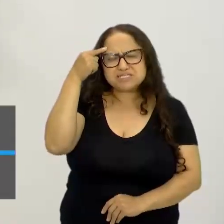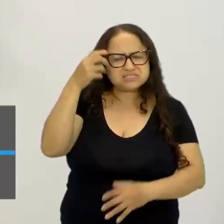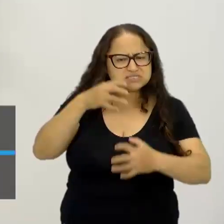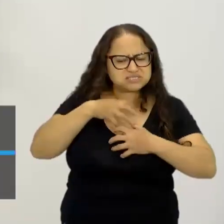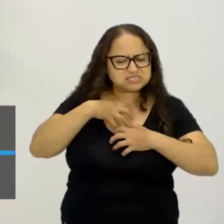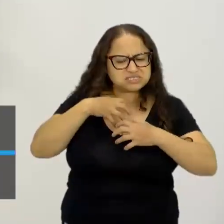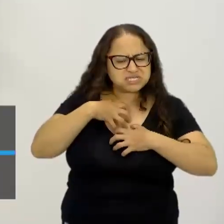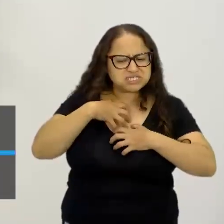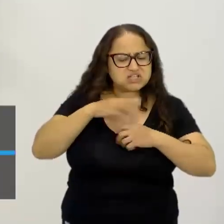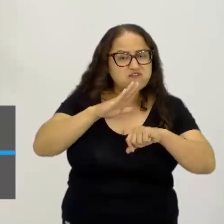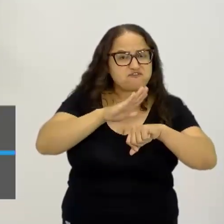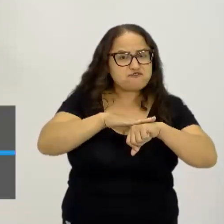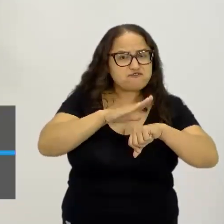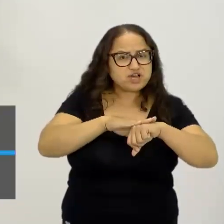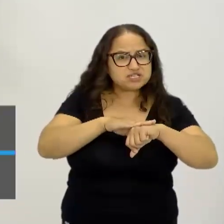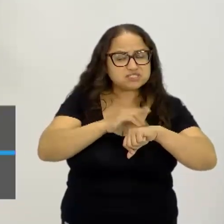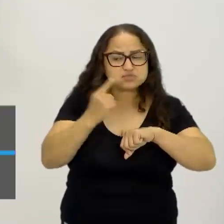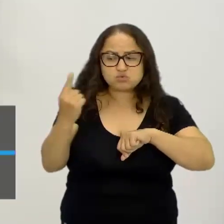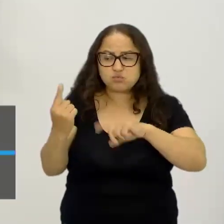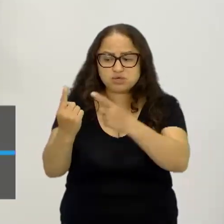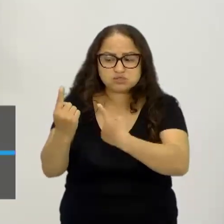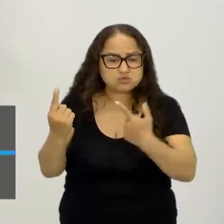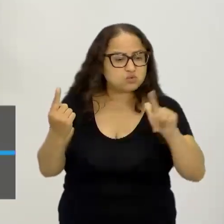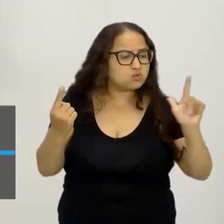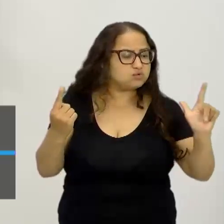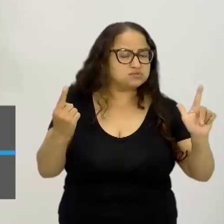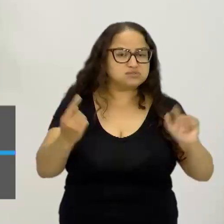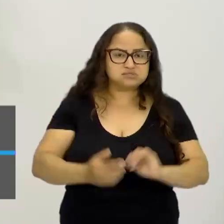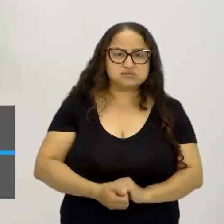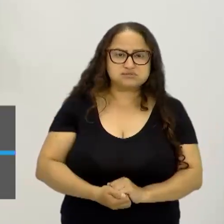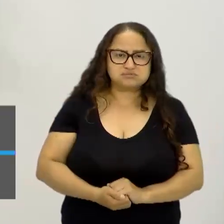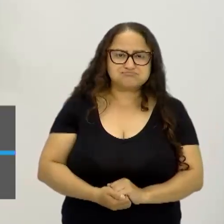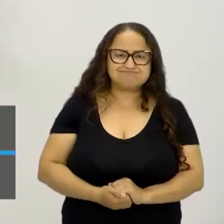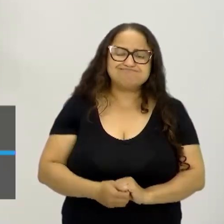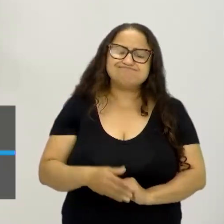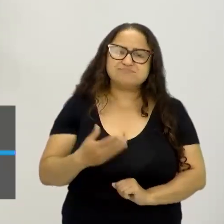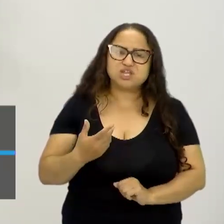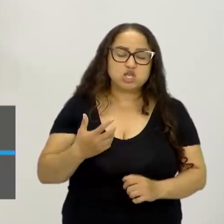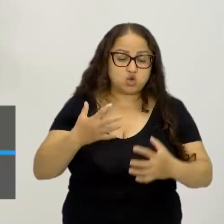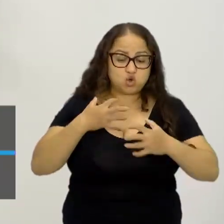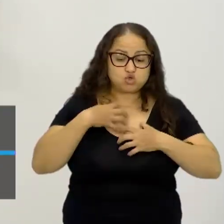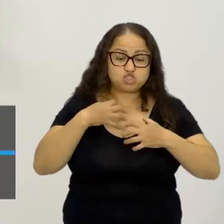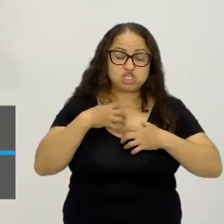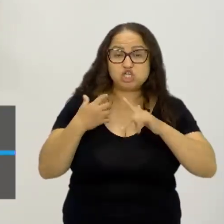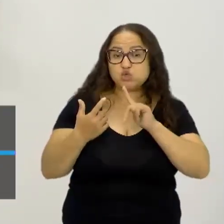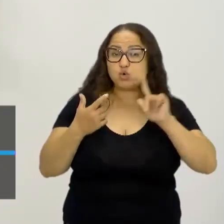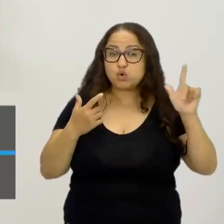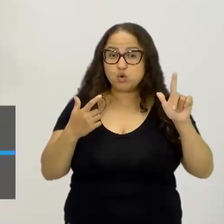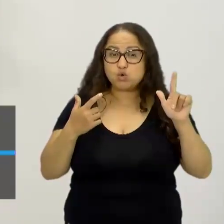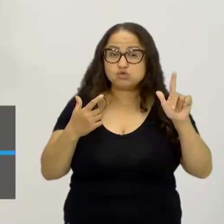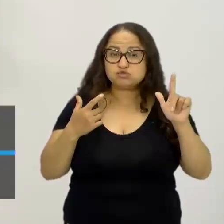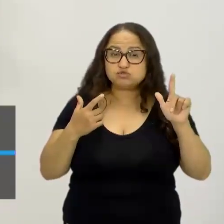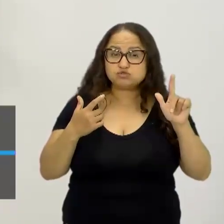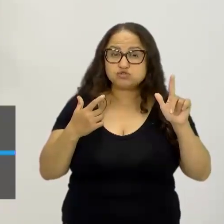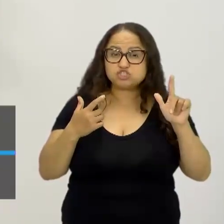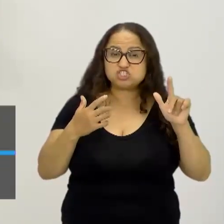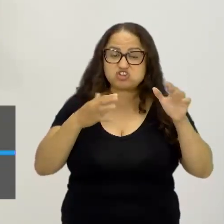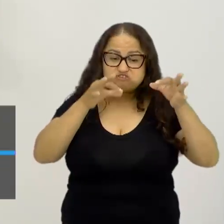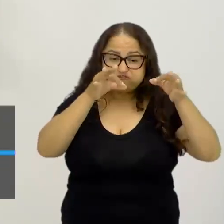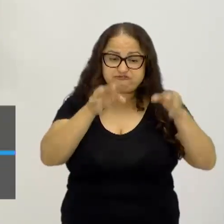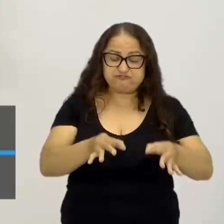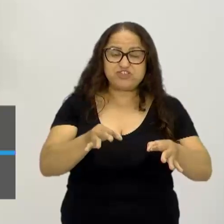agem umas com as outras. Então, é uma outra forma de você garantir o quê com isso? De